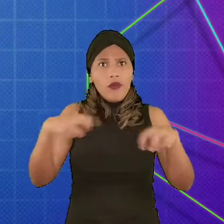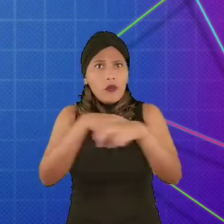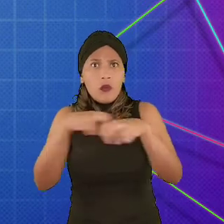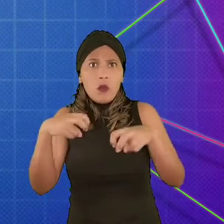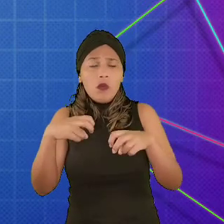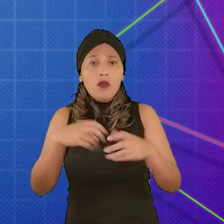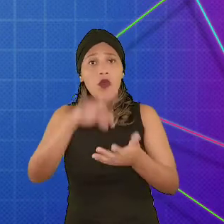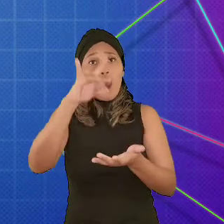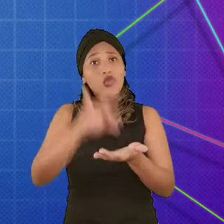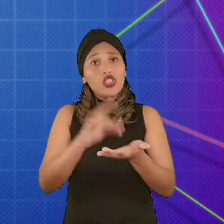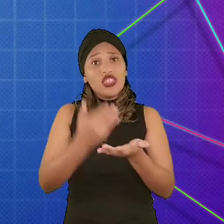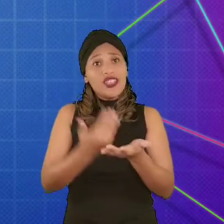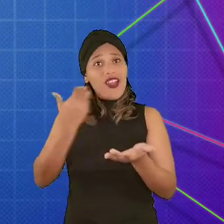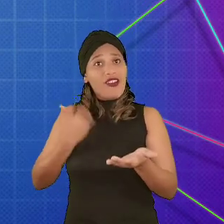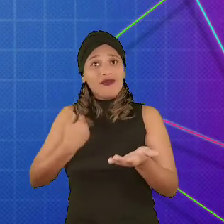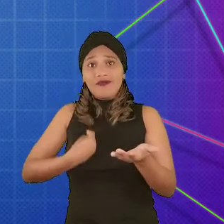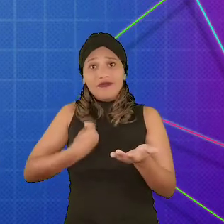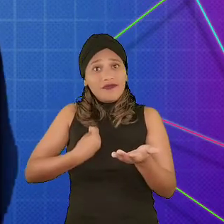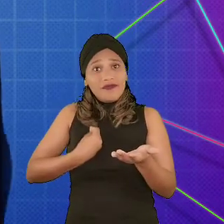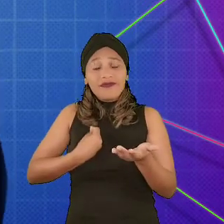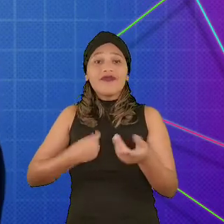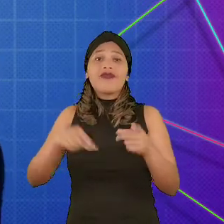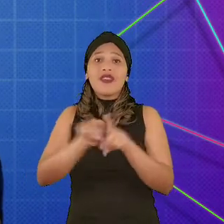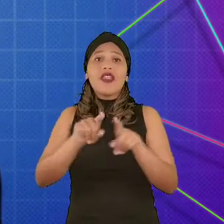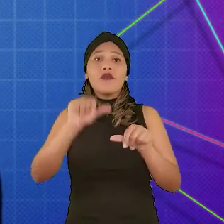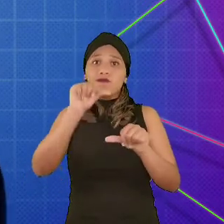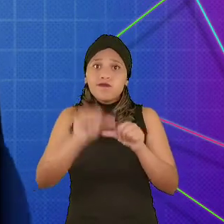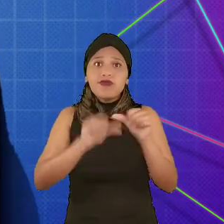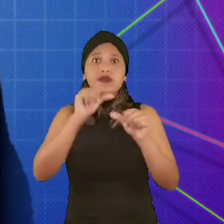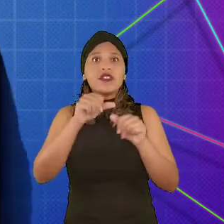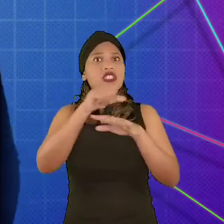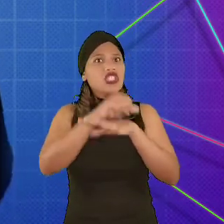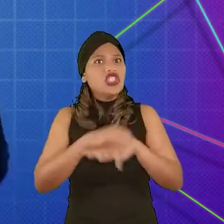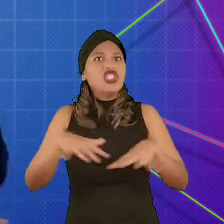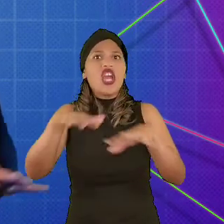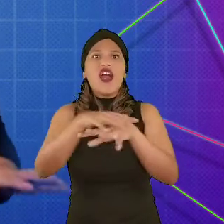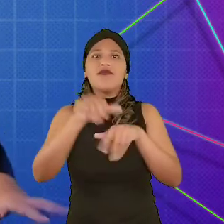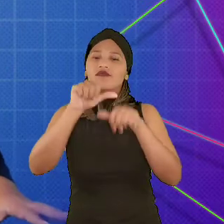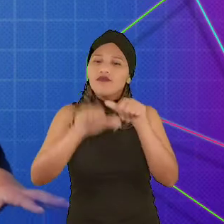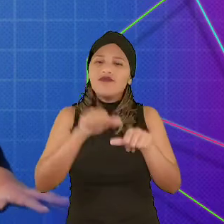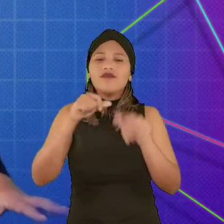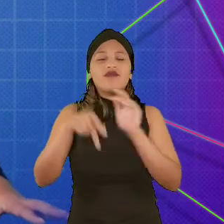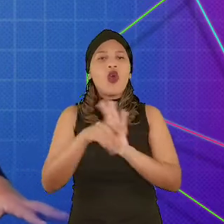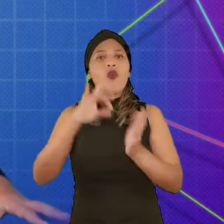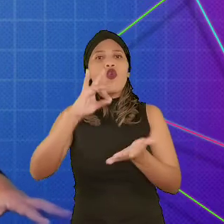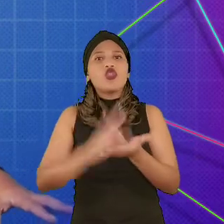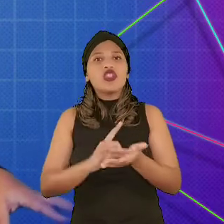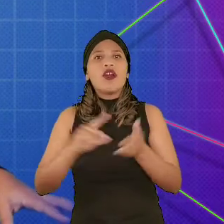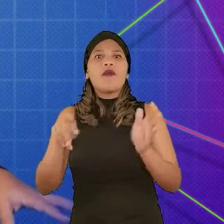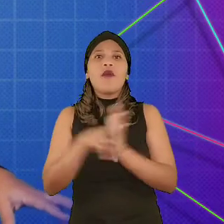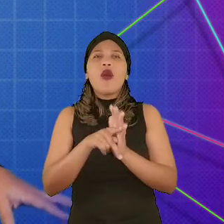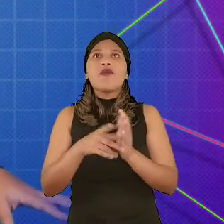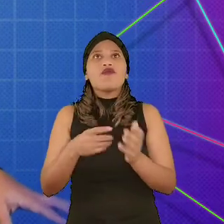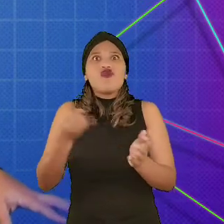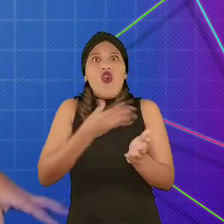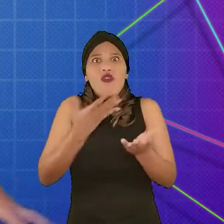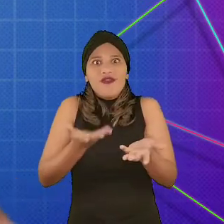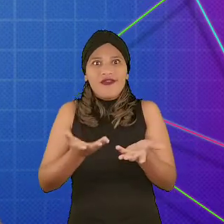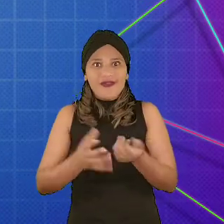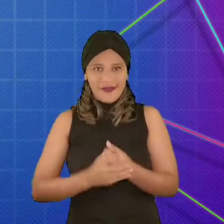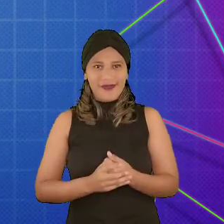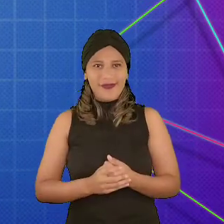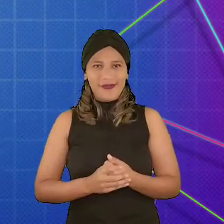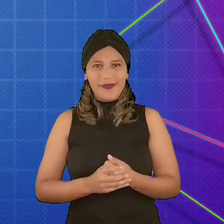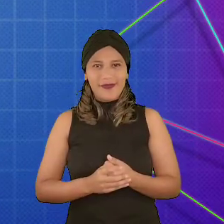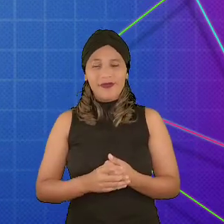estão presentes na versão original. Ou até mesmo fazer uma alteração geral que transforma o jogo original em praticamente um novo.